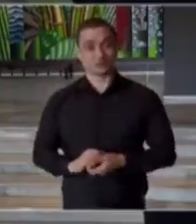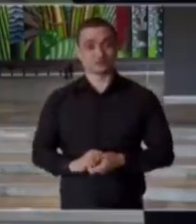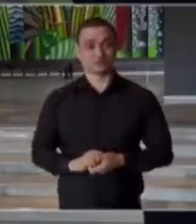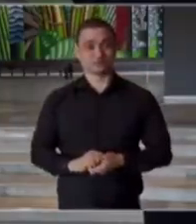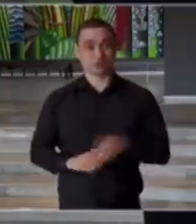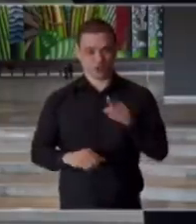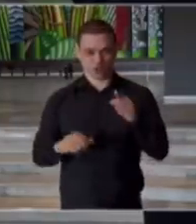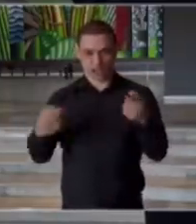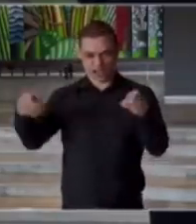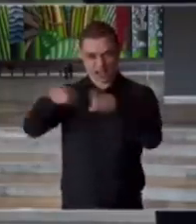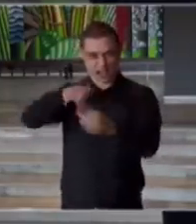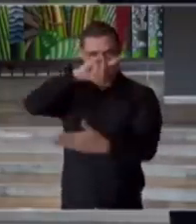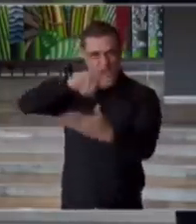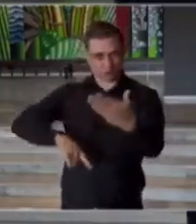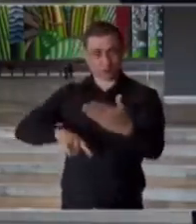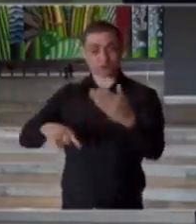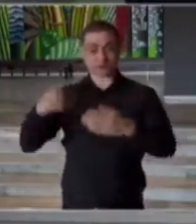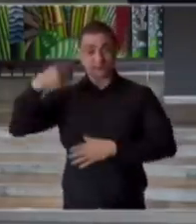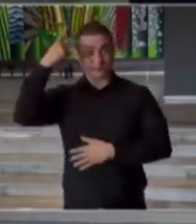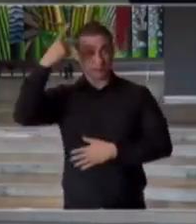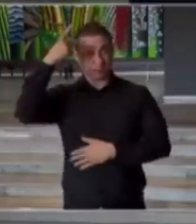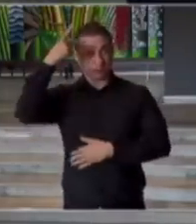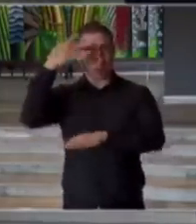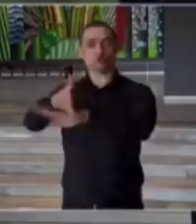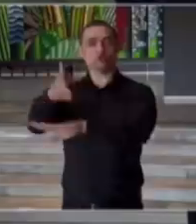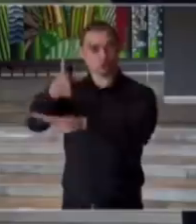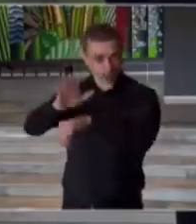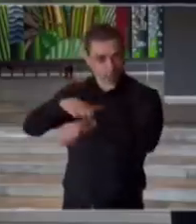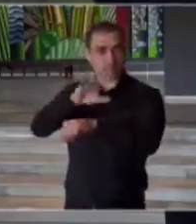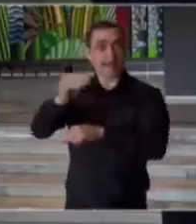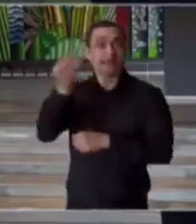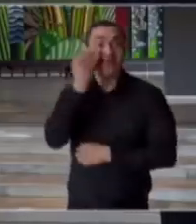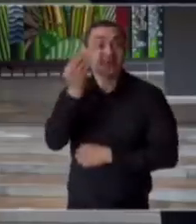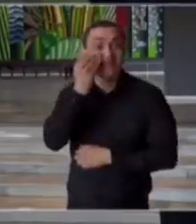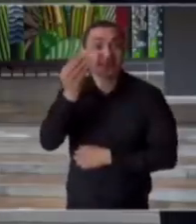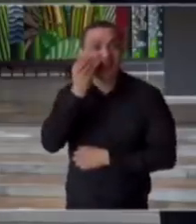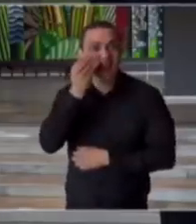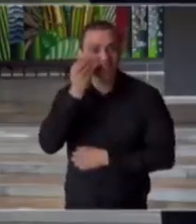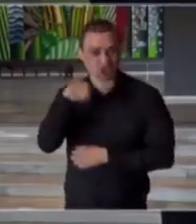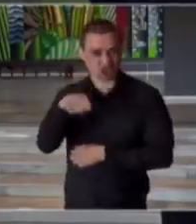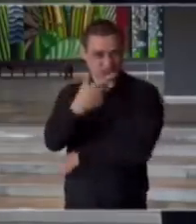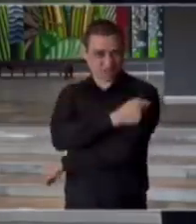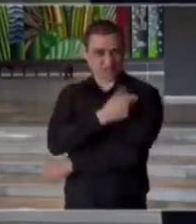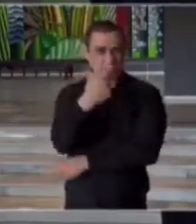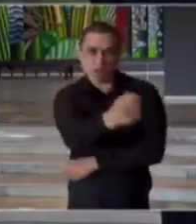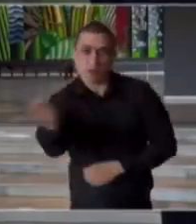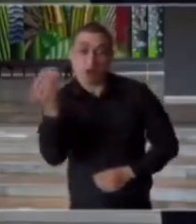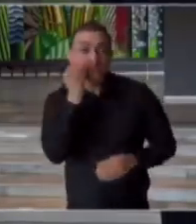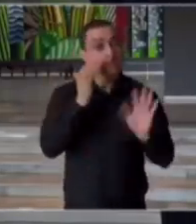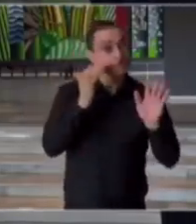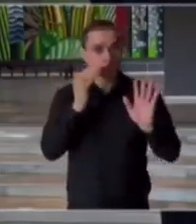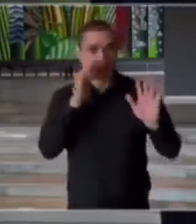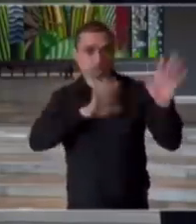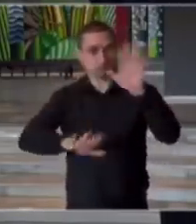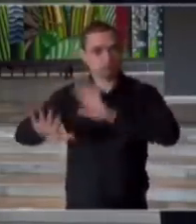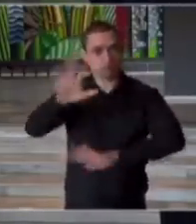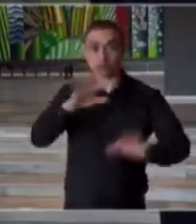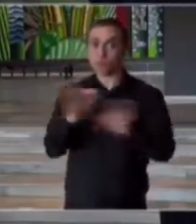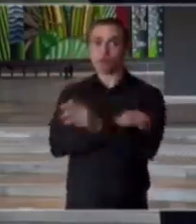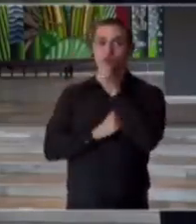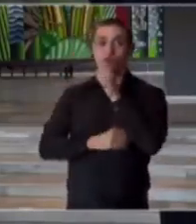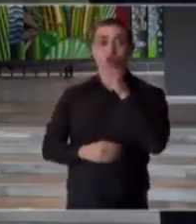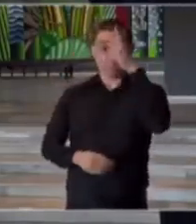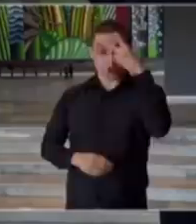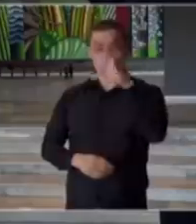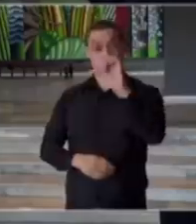O acordo prevê a participação de São Paulo na realização de testes clínicos dessa vacina, com o acompanhamento de